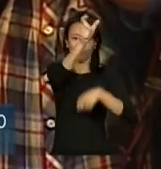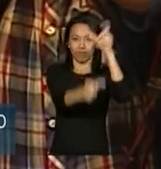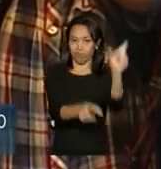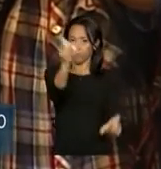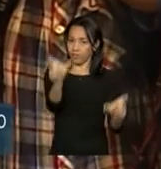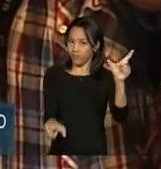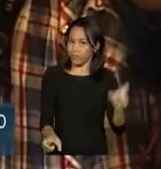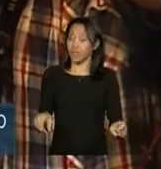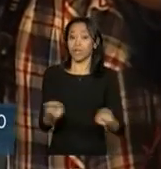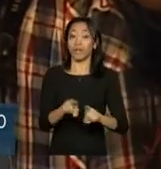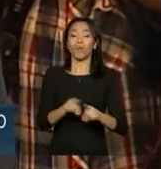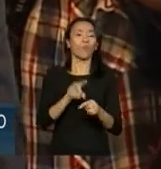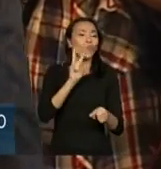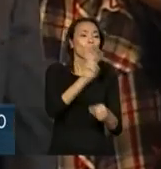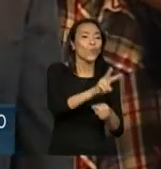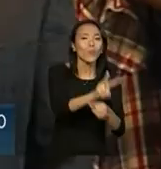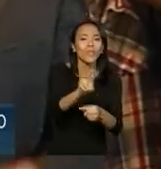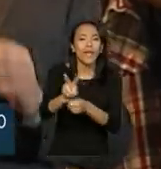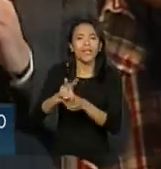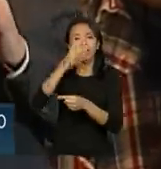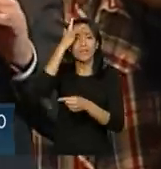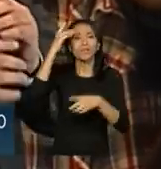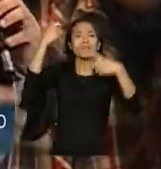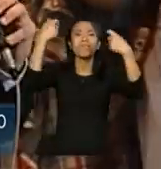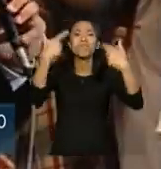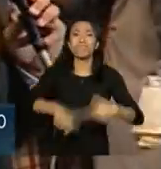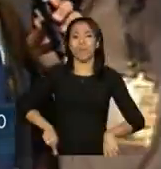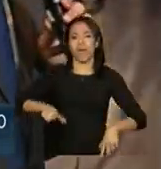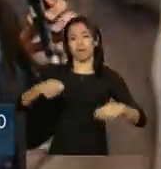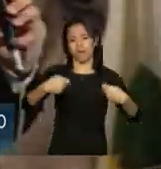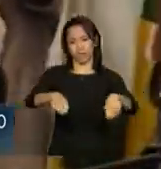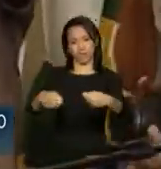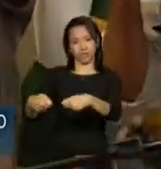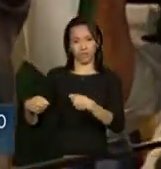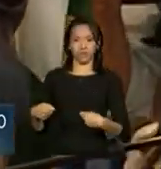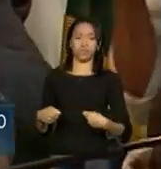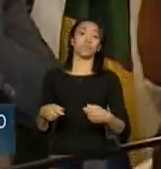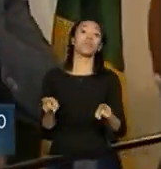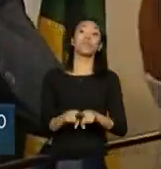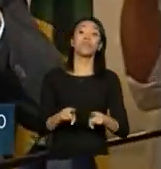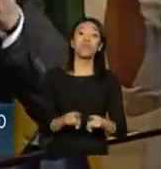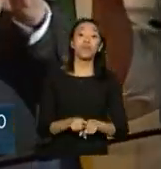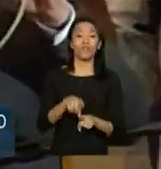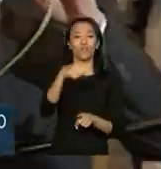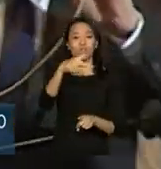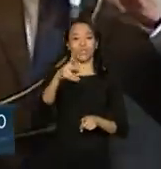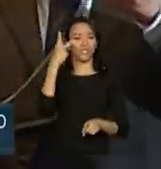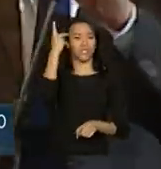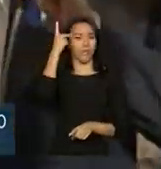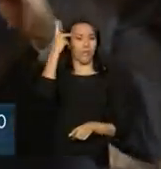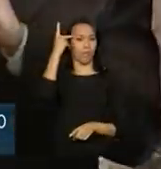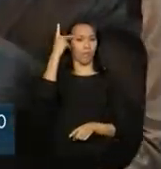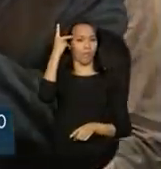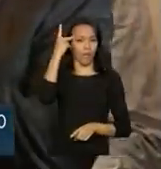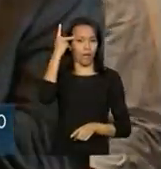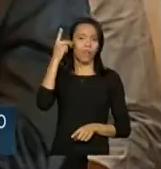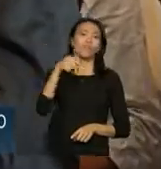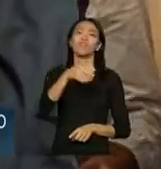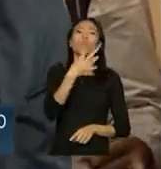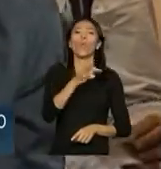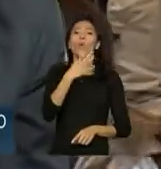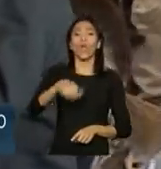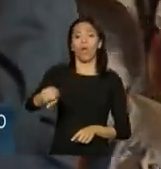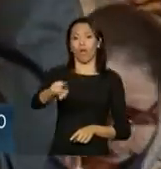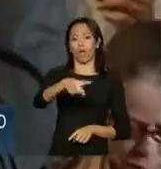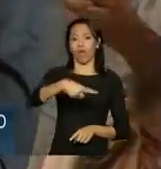buscar cuidar das pessoas que mais precisam, que foi ter saído da cidade de São Paulo, é um, quem não conhece